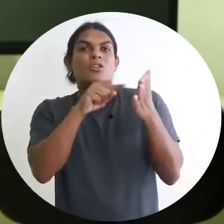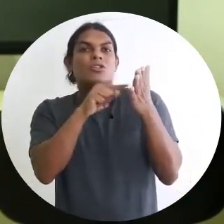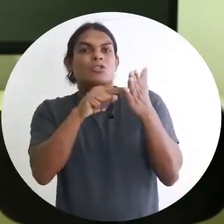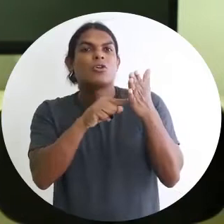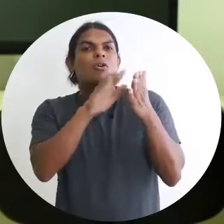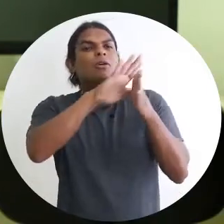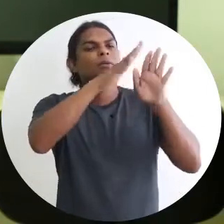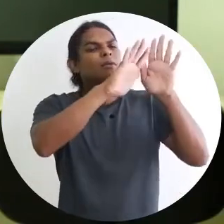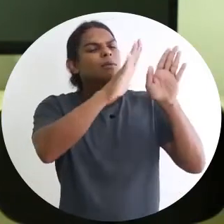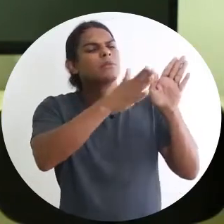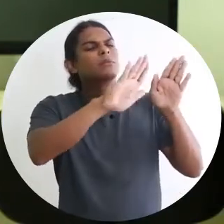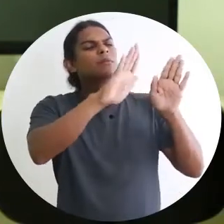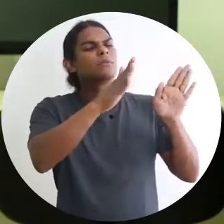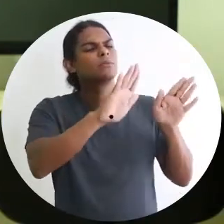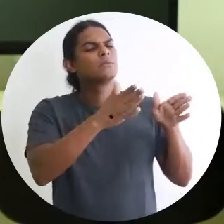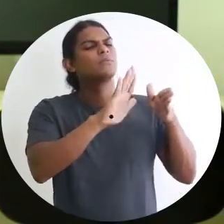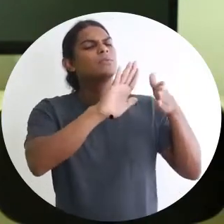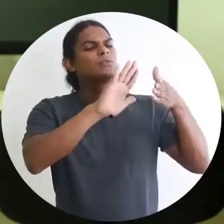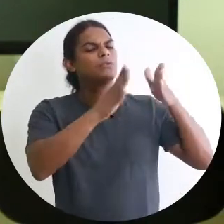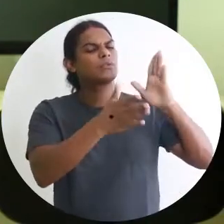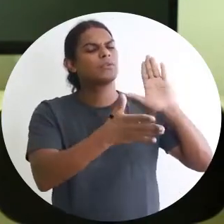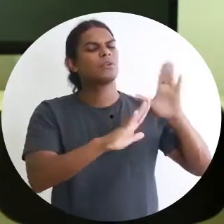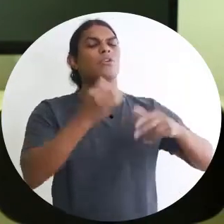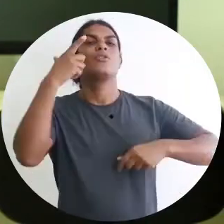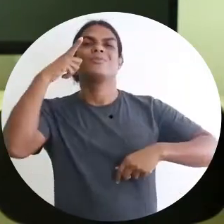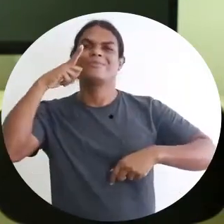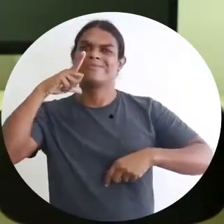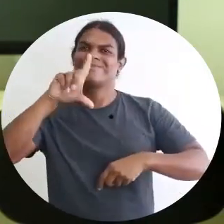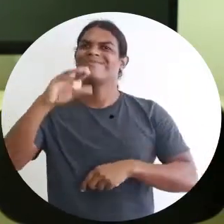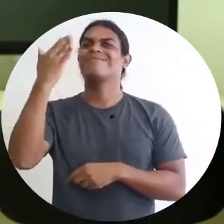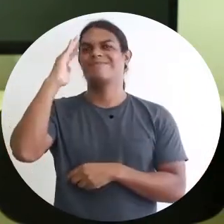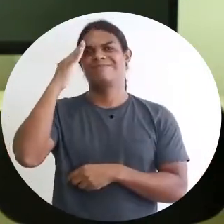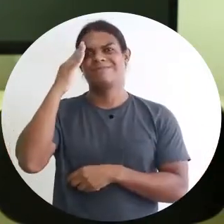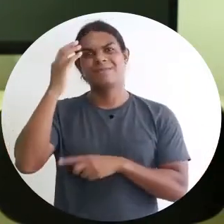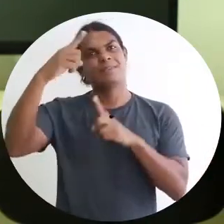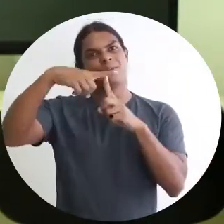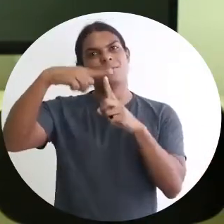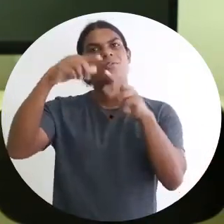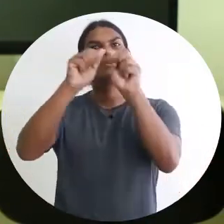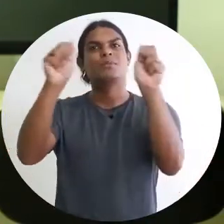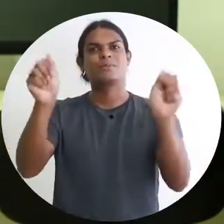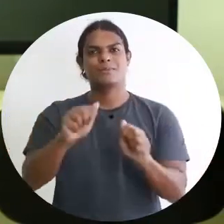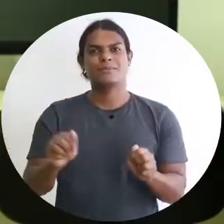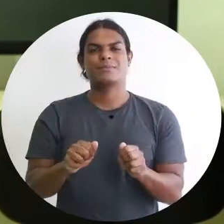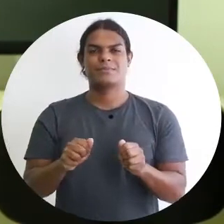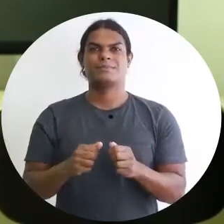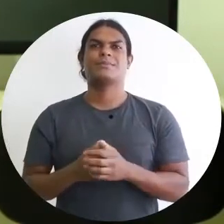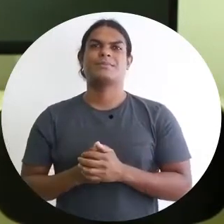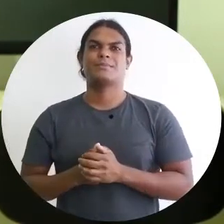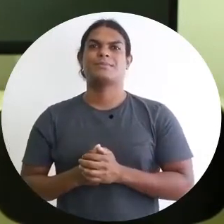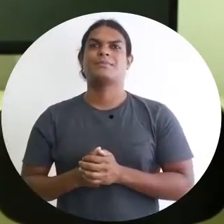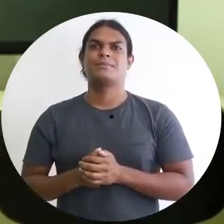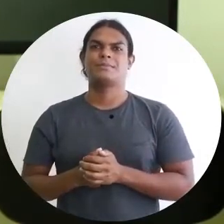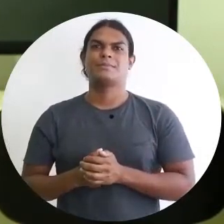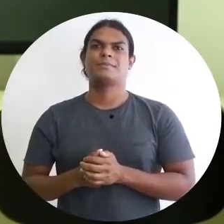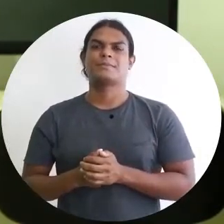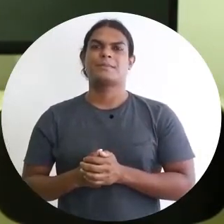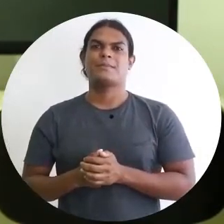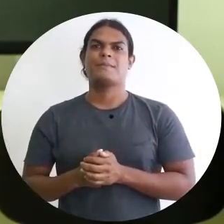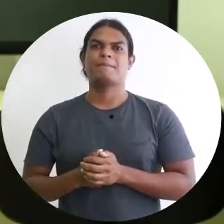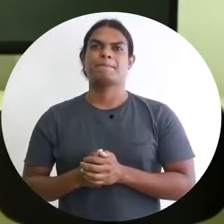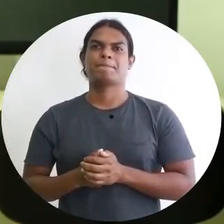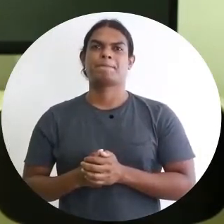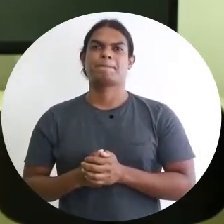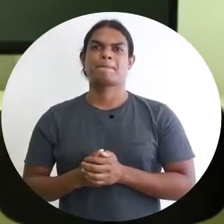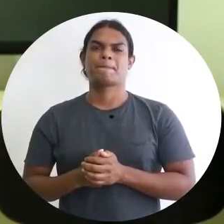consegue, pode até fechar os olhos para perceber melhor as esculturas. Como a gente é muito visual, em geral, a gente não